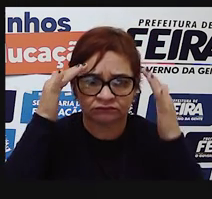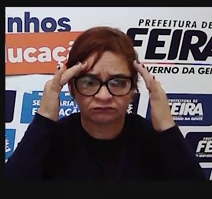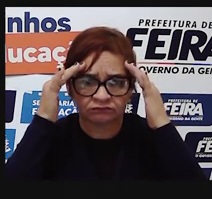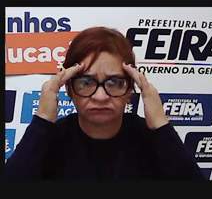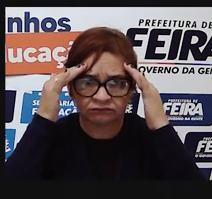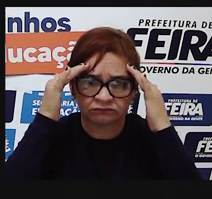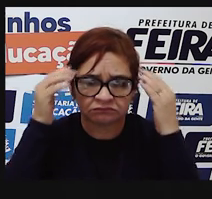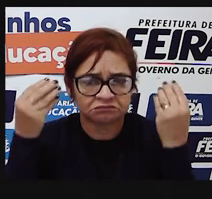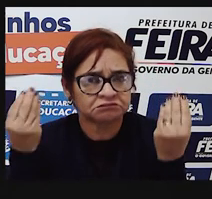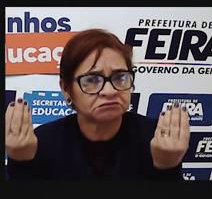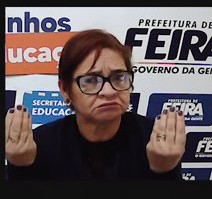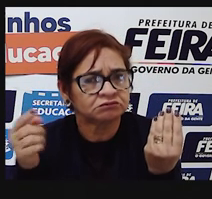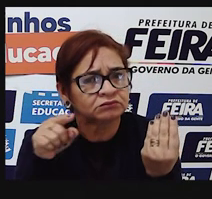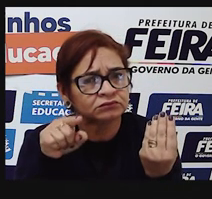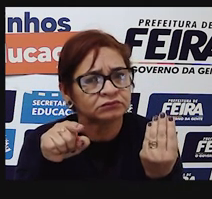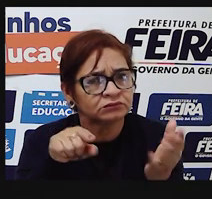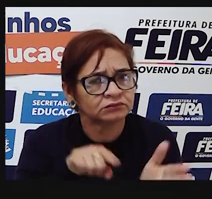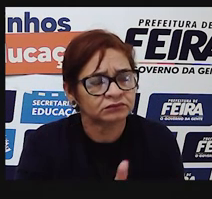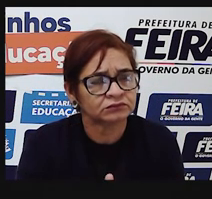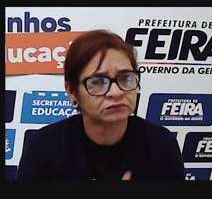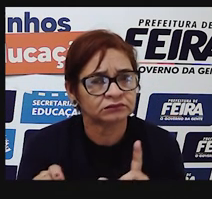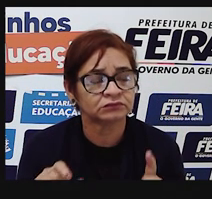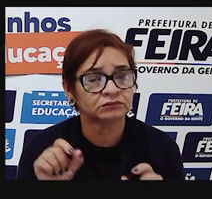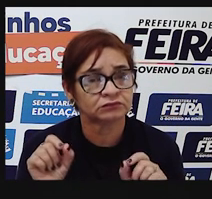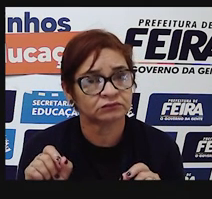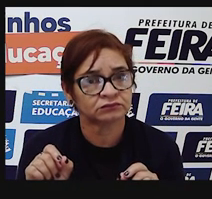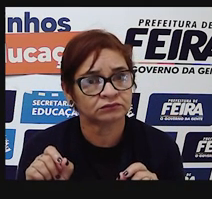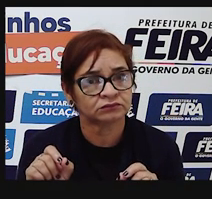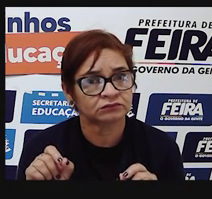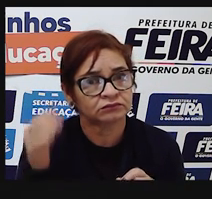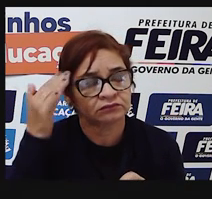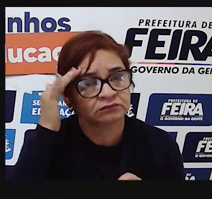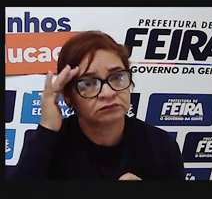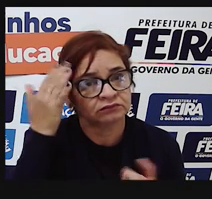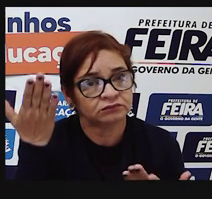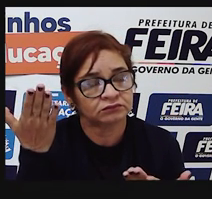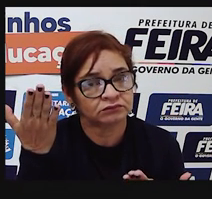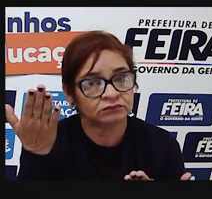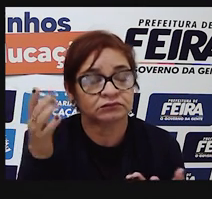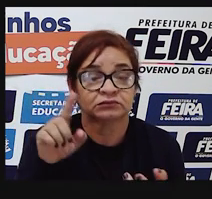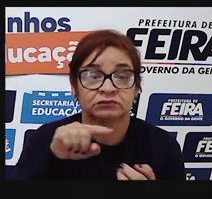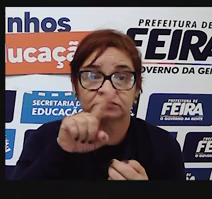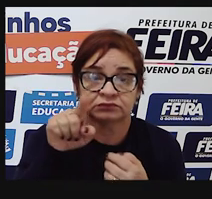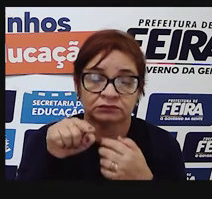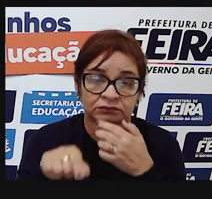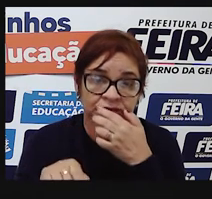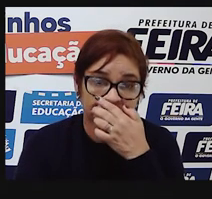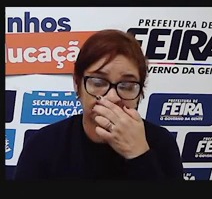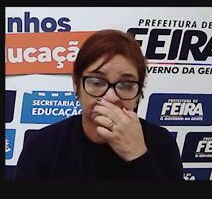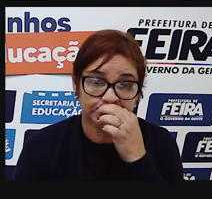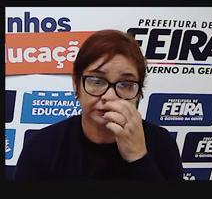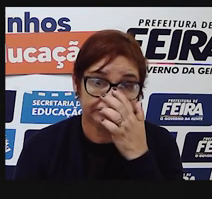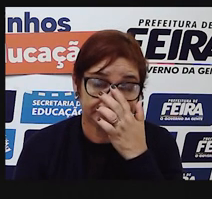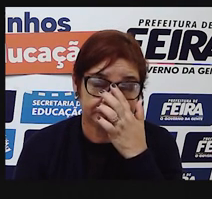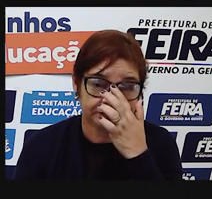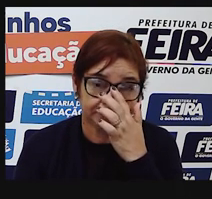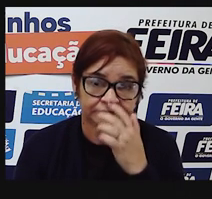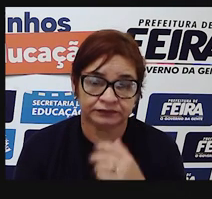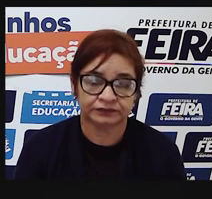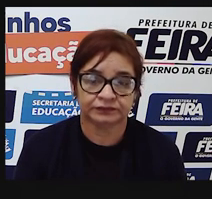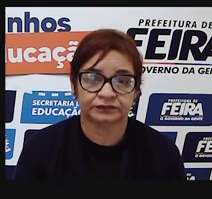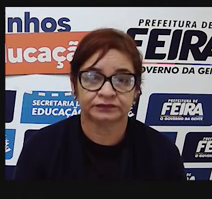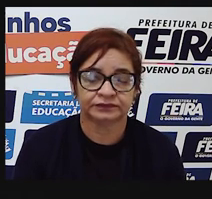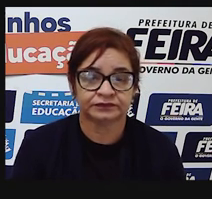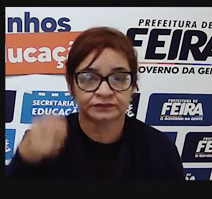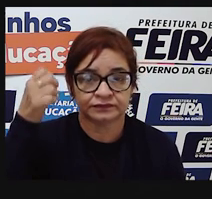o que você quer dizer com isso. Então, os pontos, os sinais de pontuação, como já foi dito